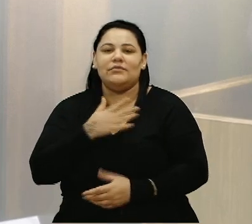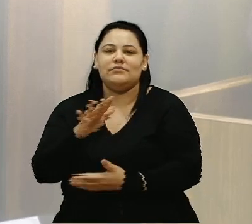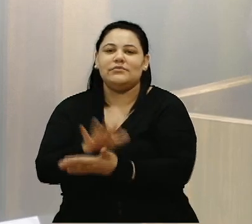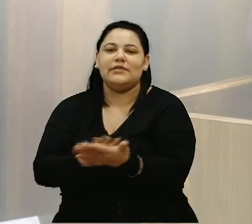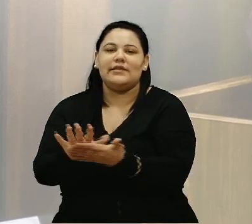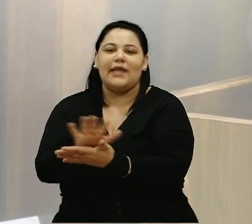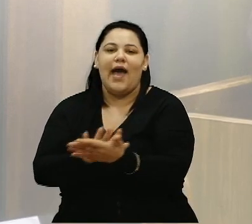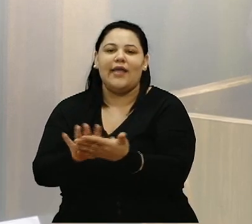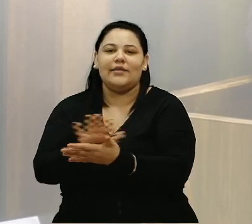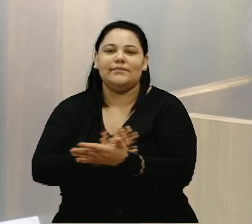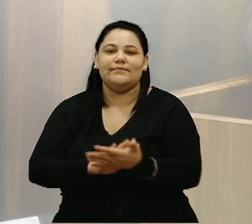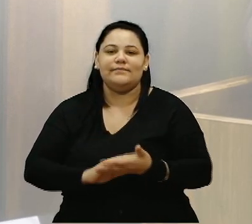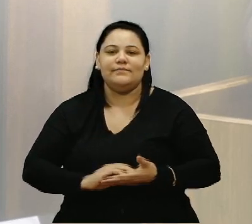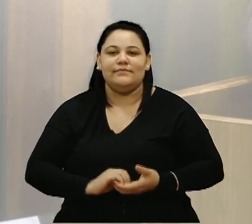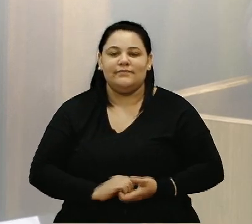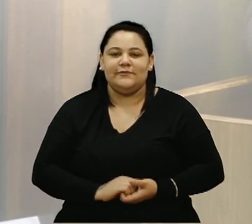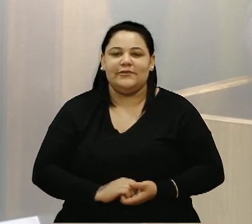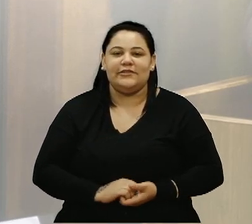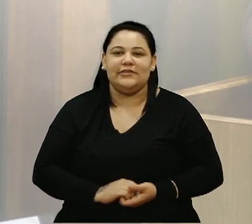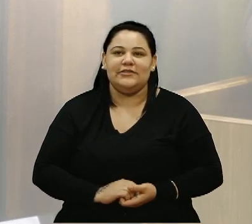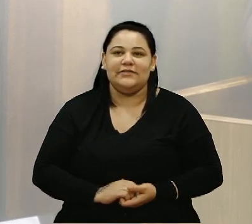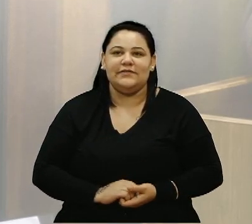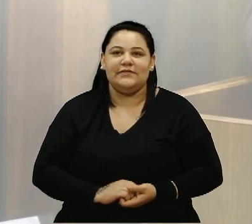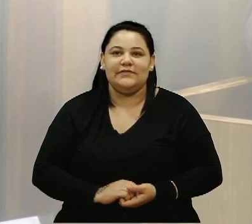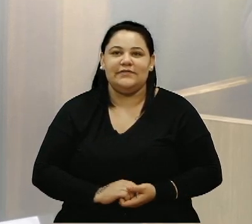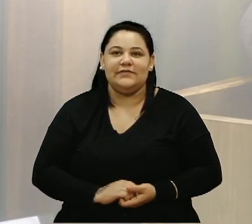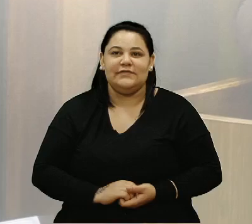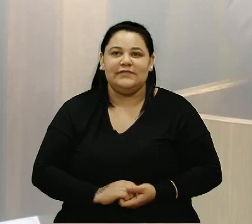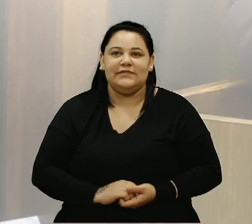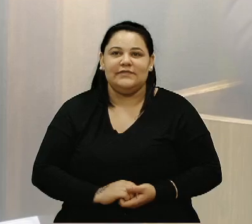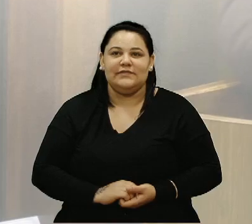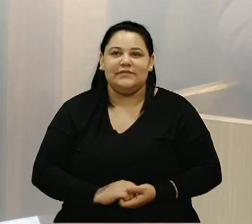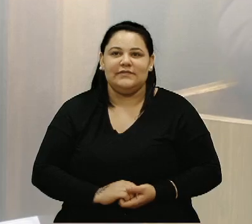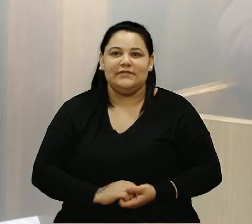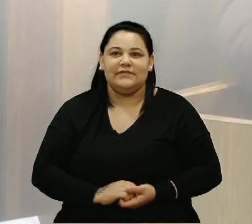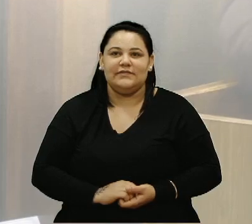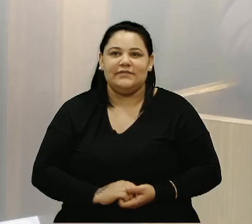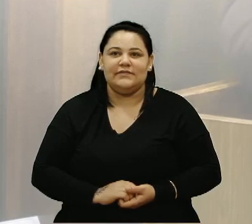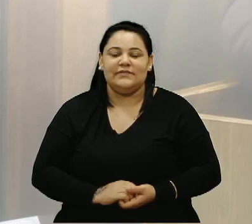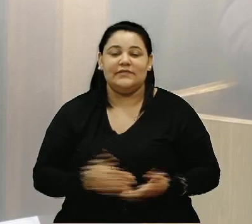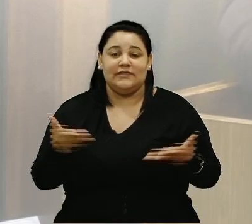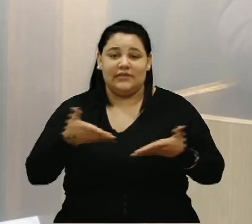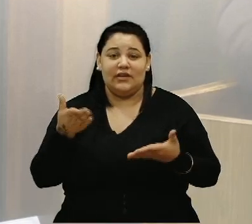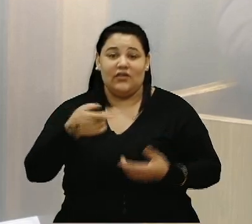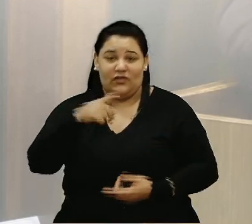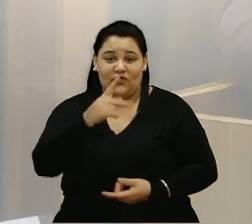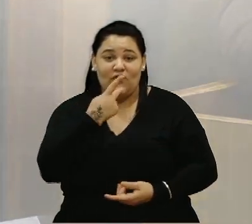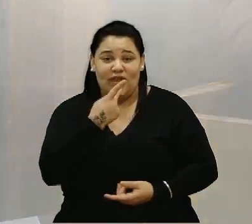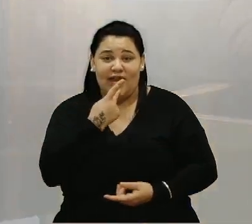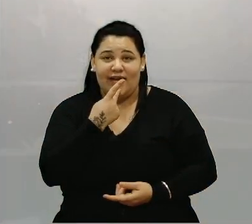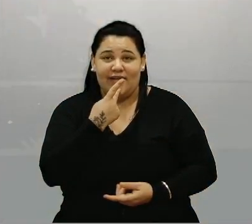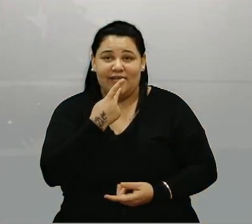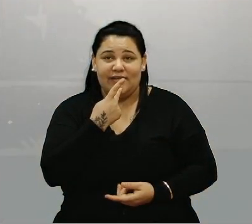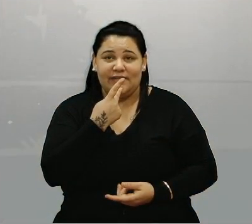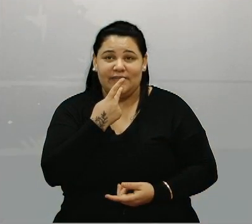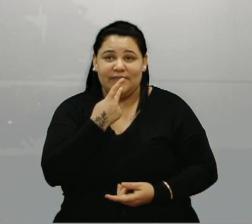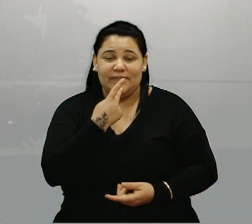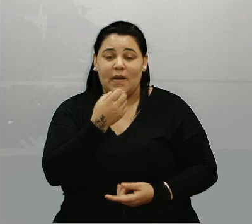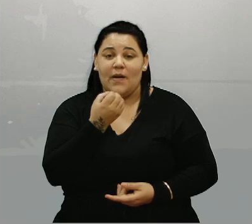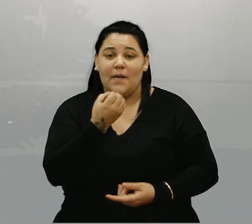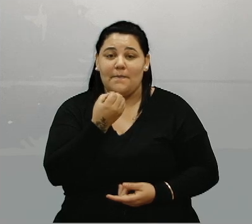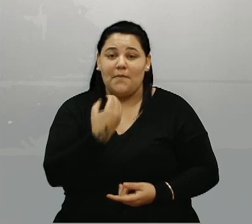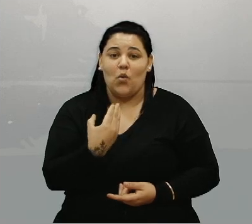Nem farelo. É isso. E vou falar agora para ver como a situação é. Bom pastor.